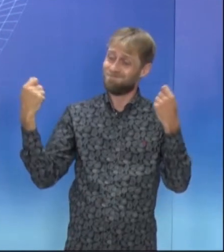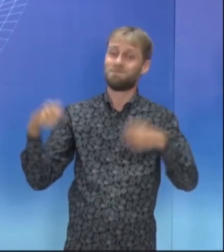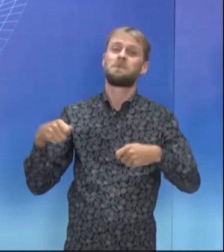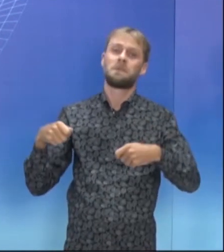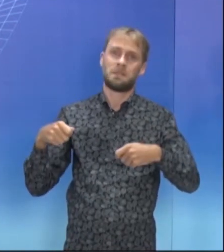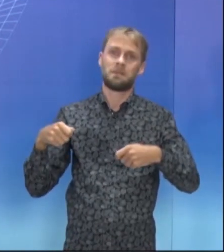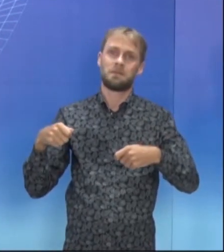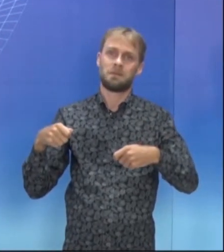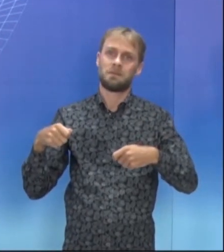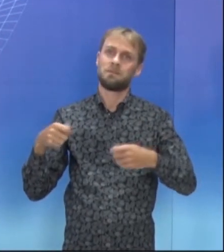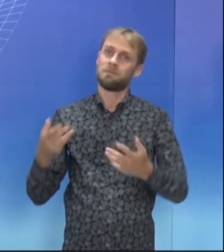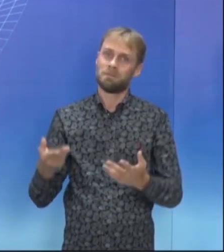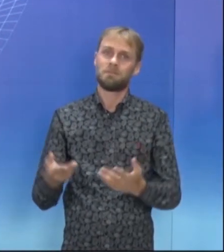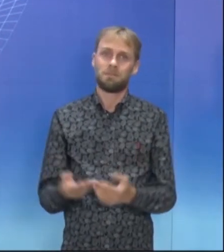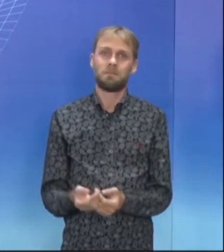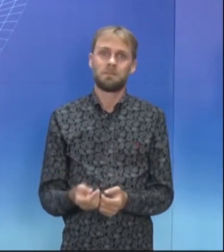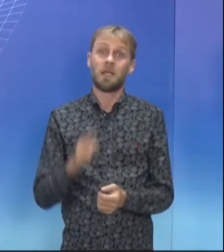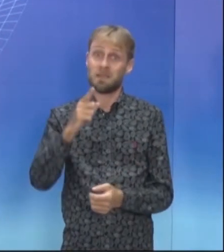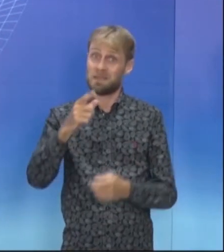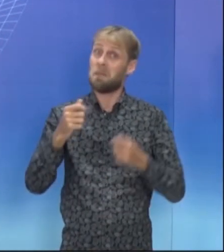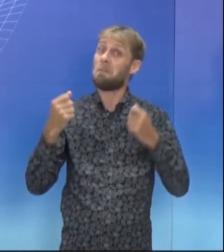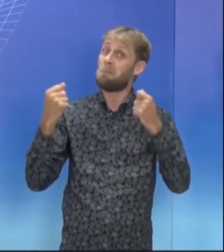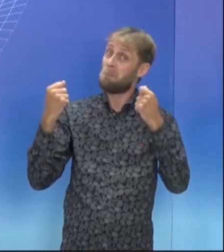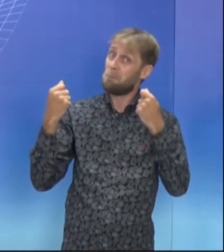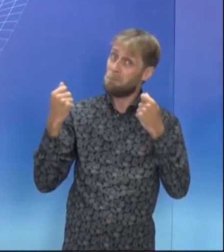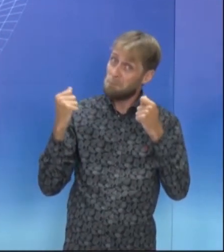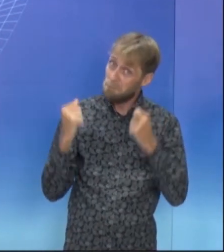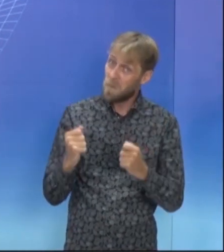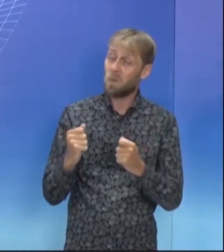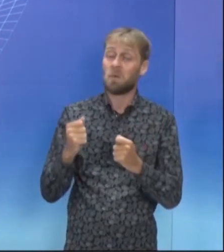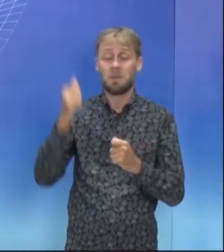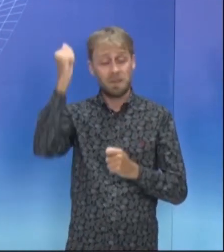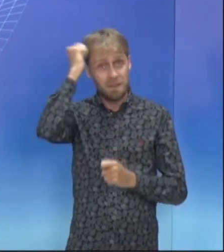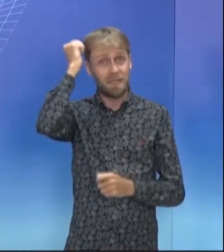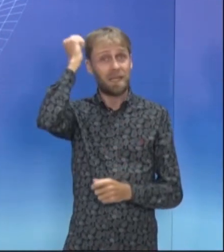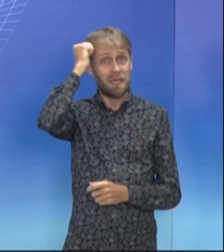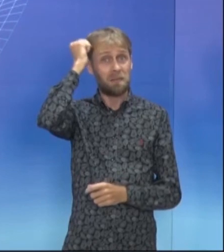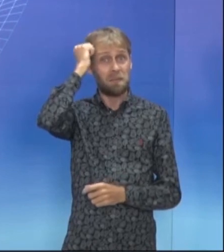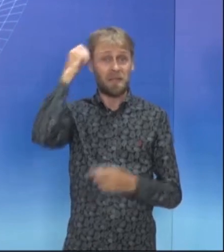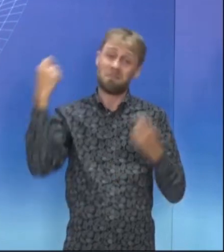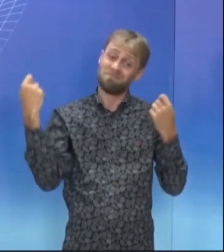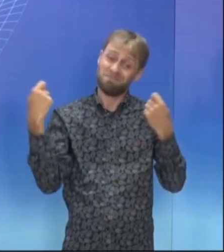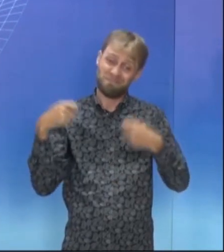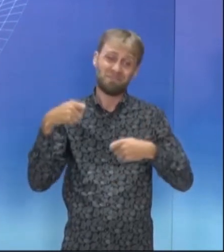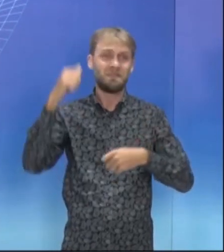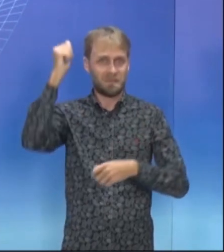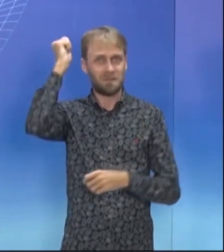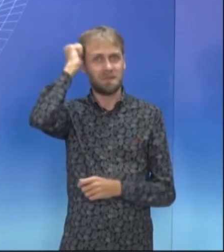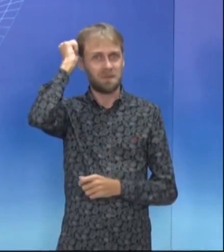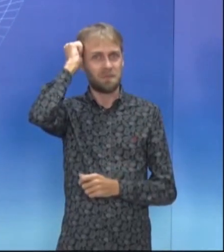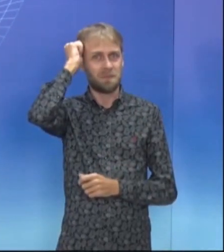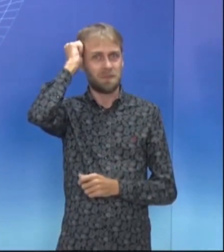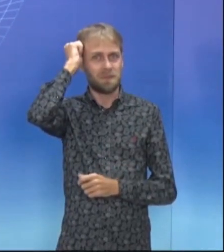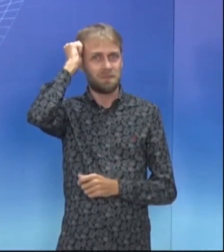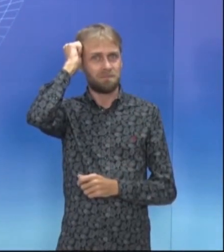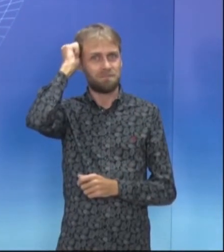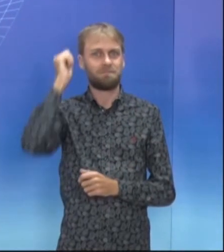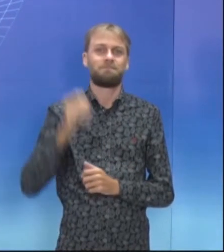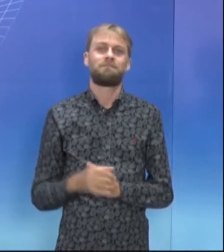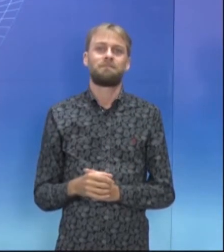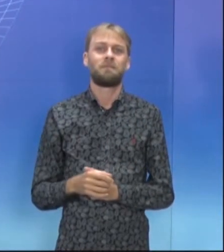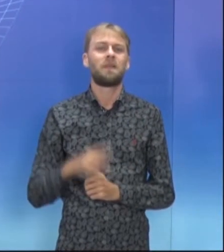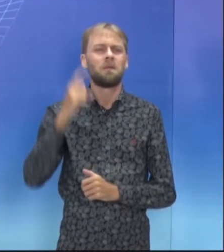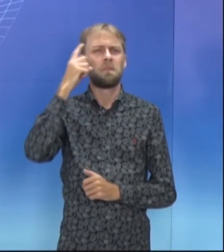permissão, poder de possibilidade. Então, ele diz assim, Você pode ter um arrependimento ou você pode se arrepender. Logo, então, nós vamos